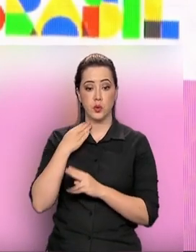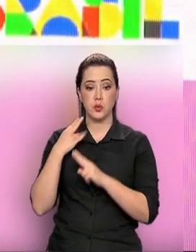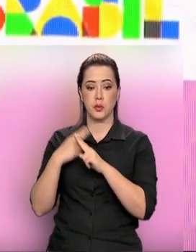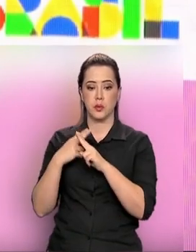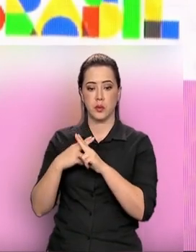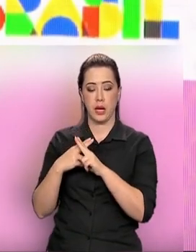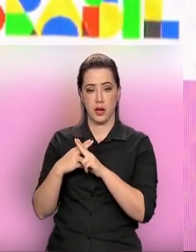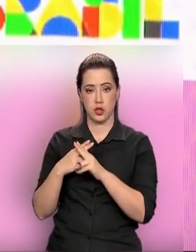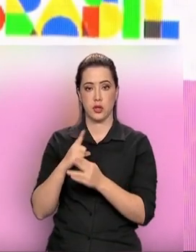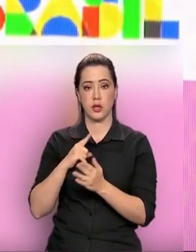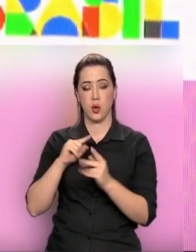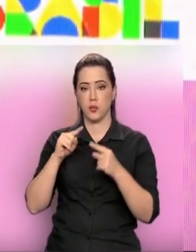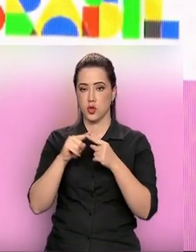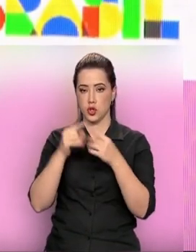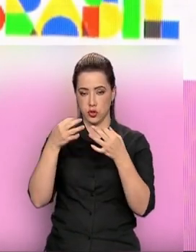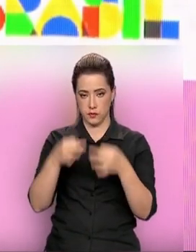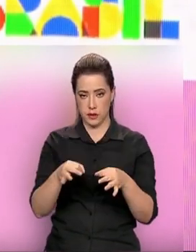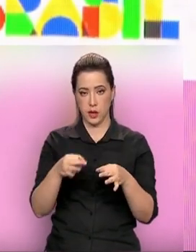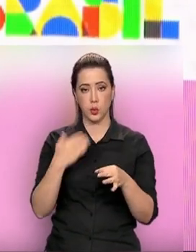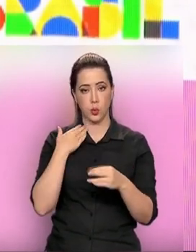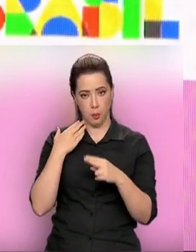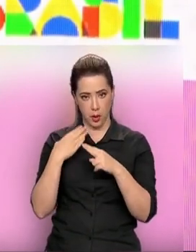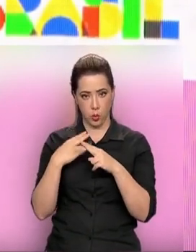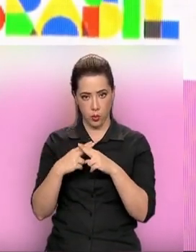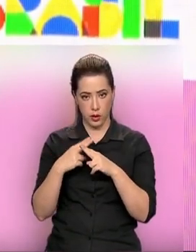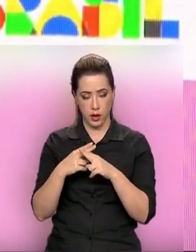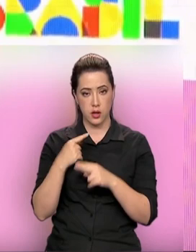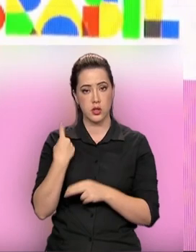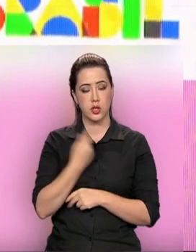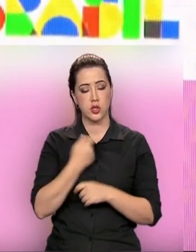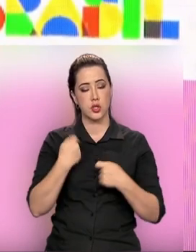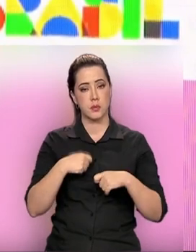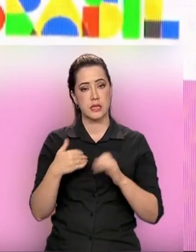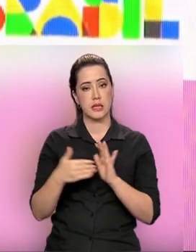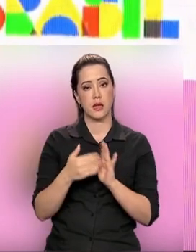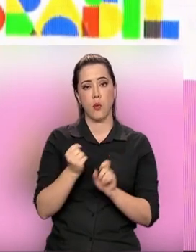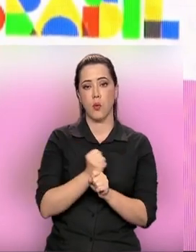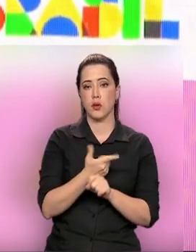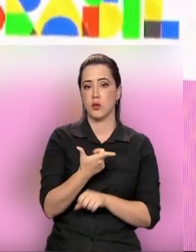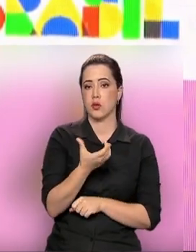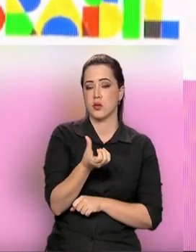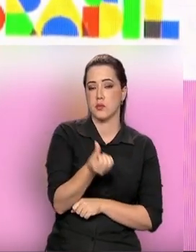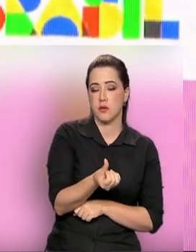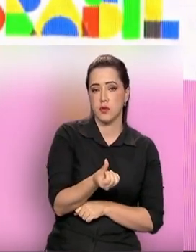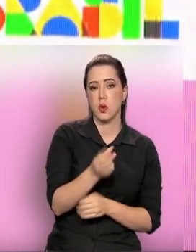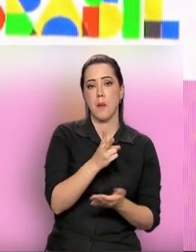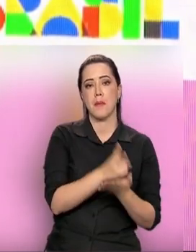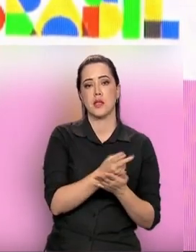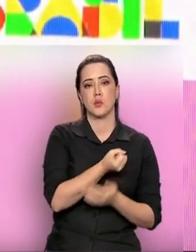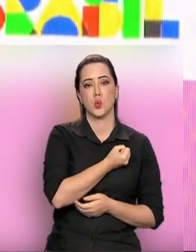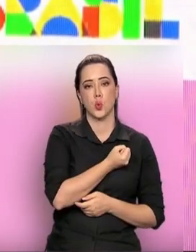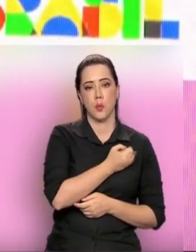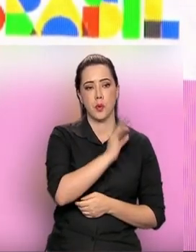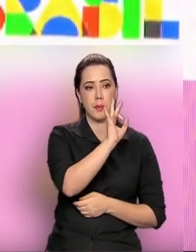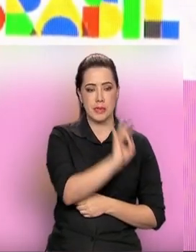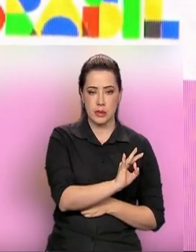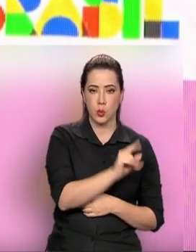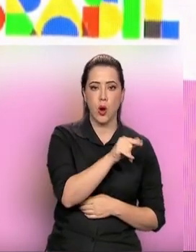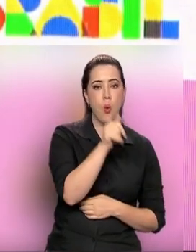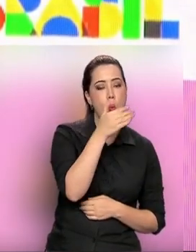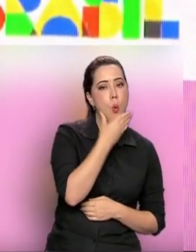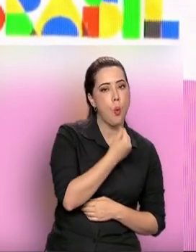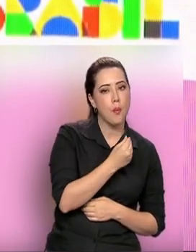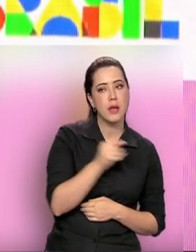2026 nós precisamos ter nos cargos de chefia e direção a mesma proporcionalidade